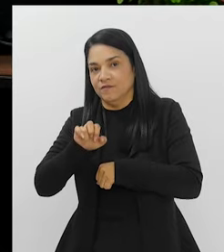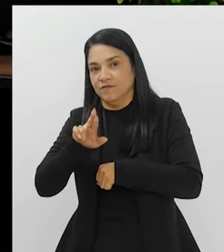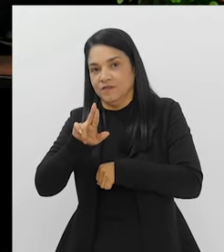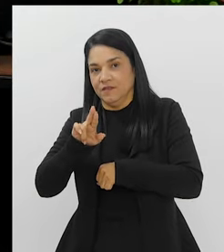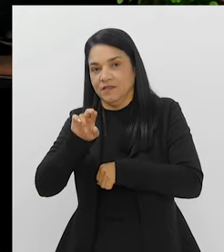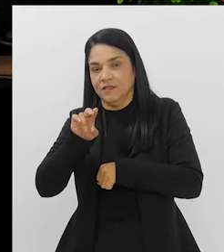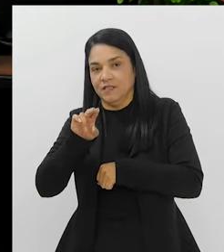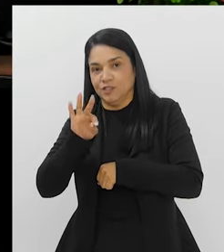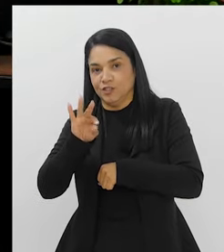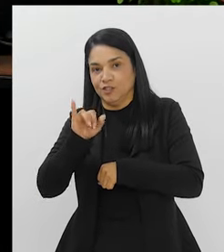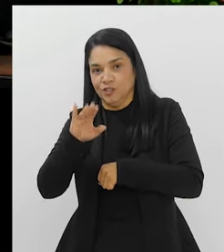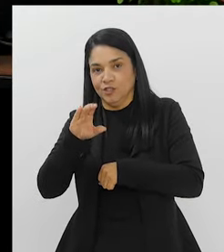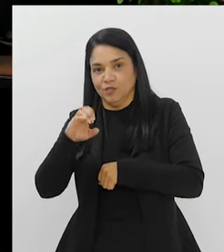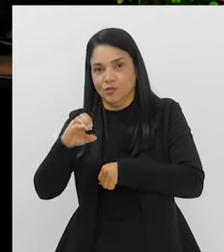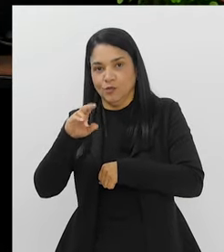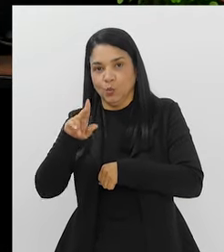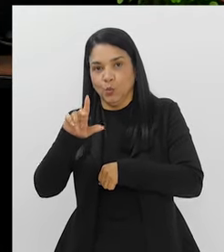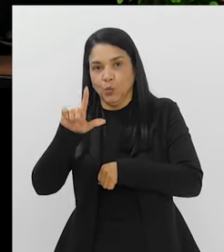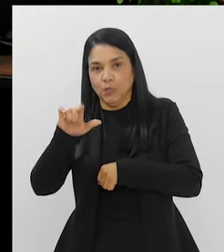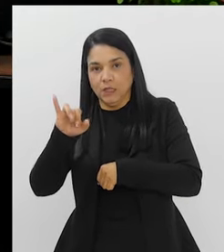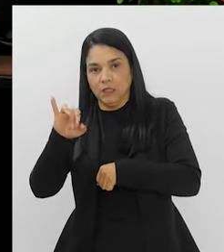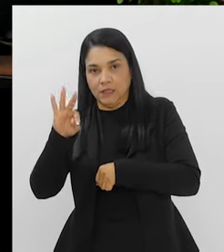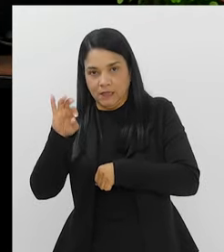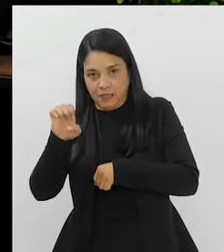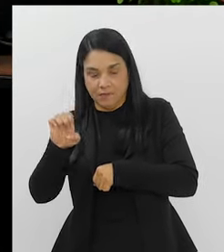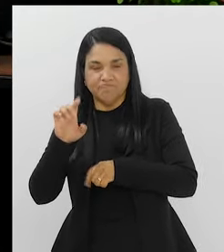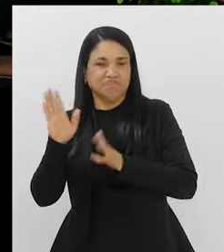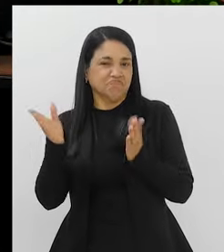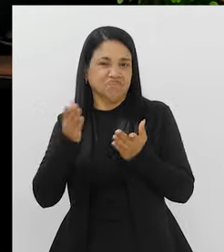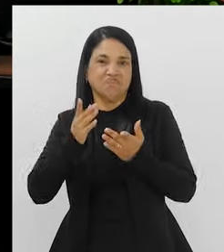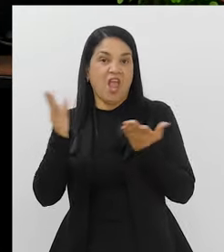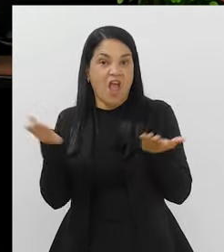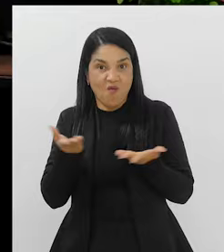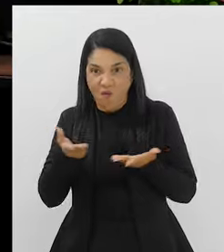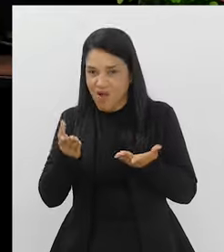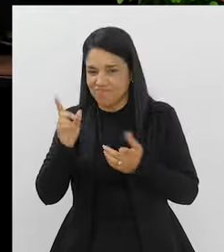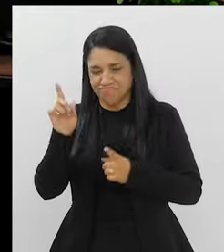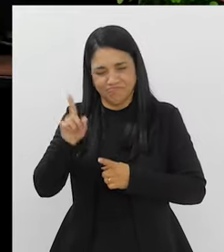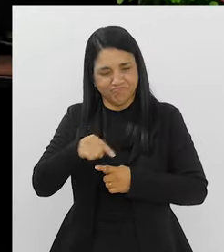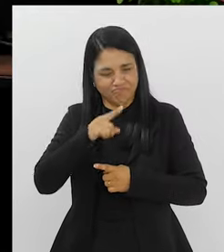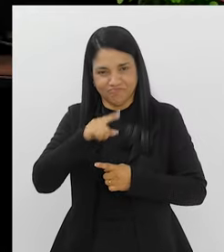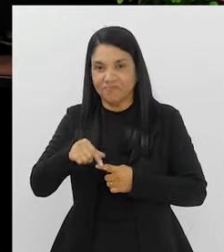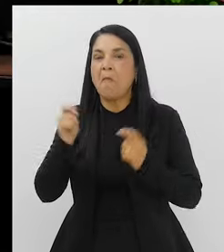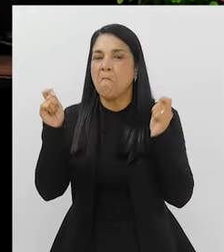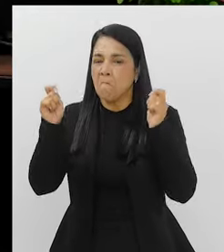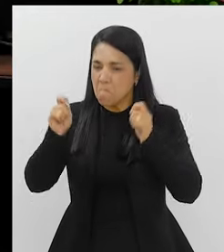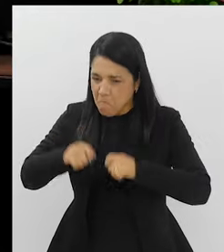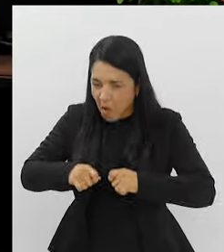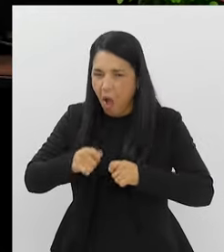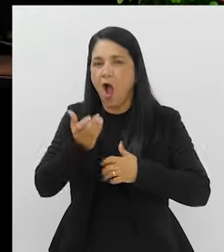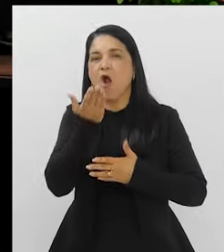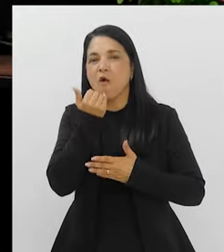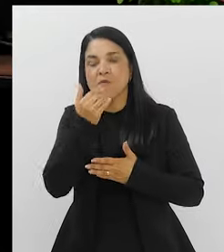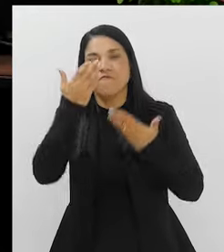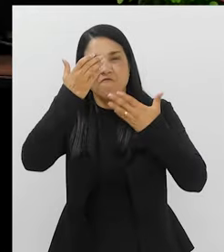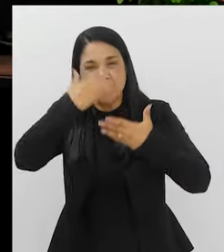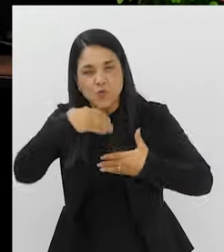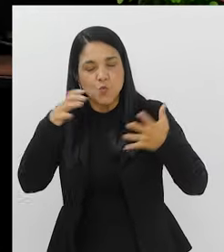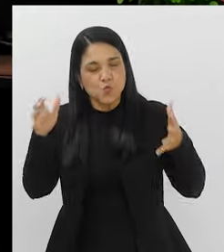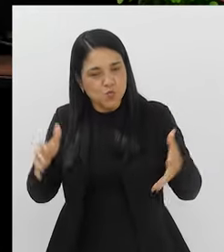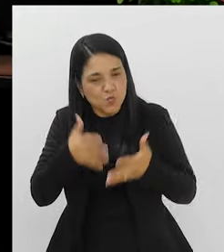terra, tá? Nós não proibimos mais. Hoje, quanto mais frutas,